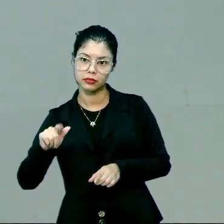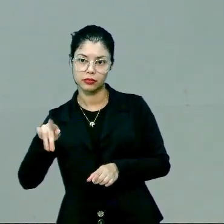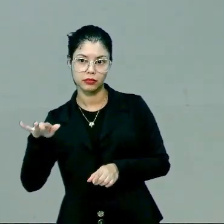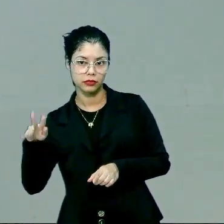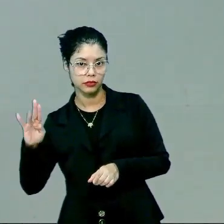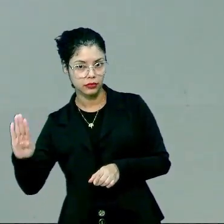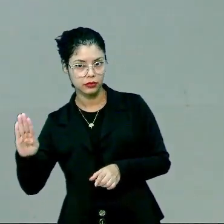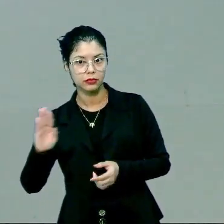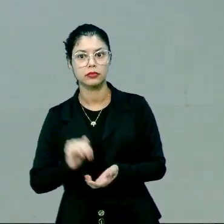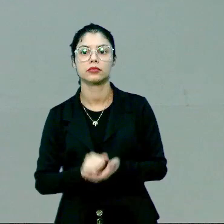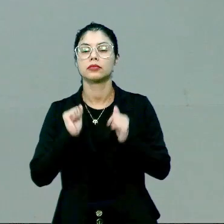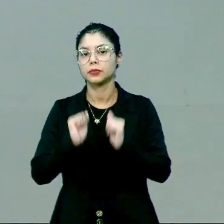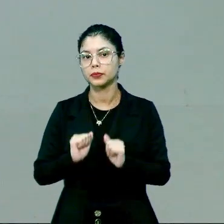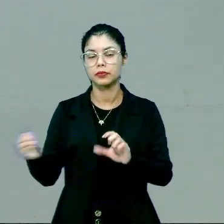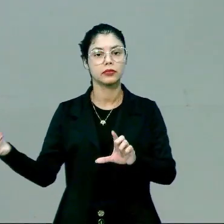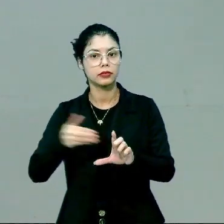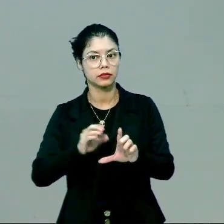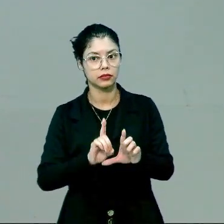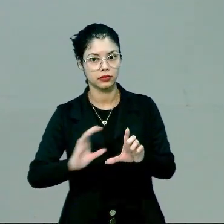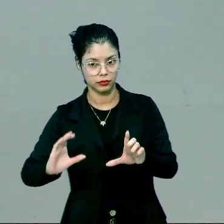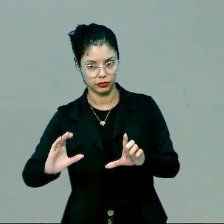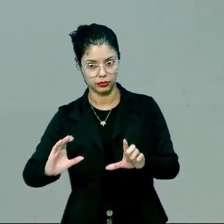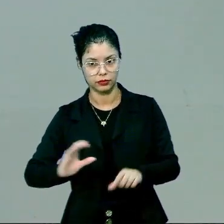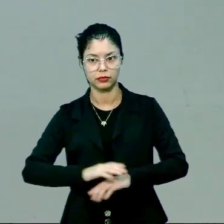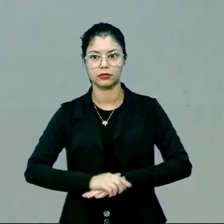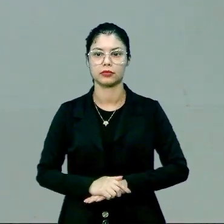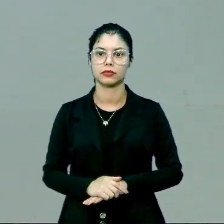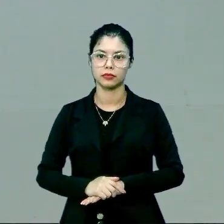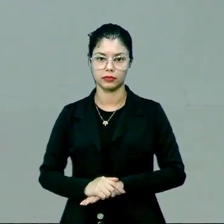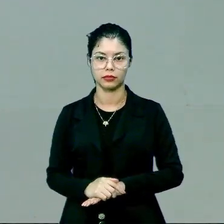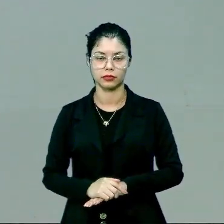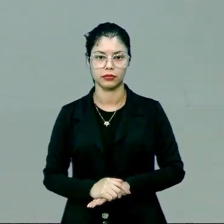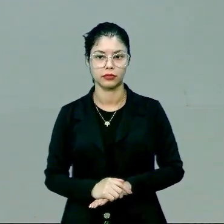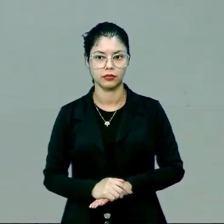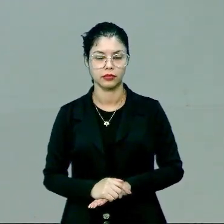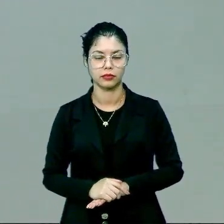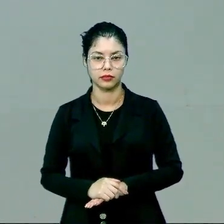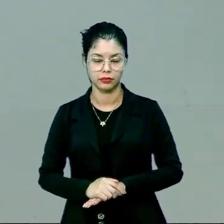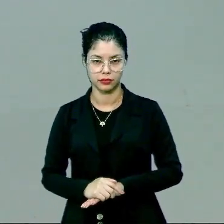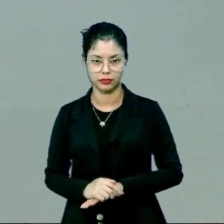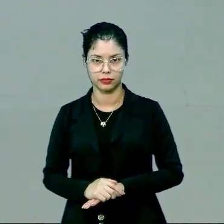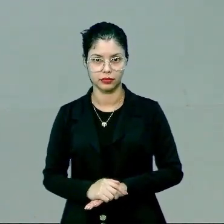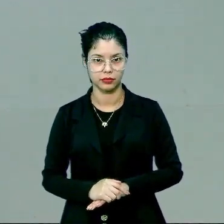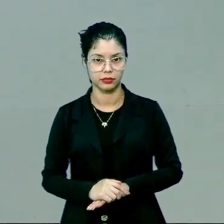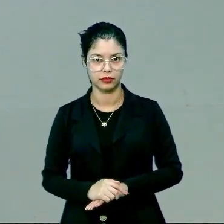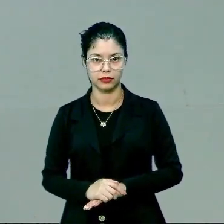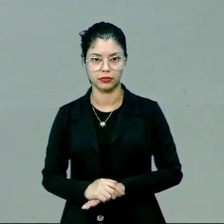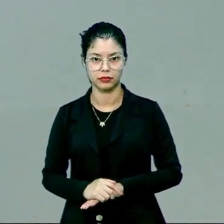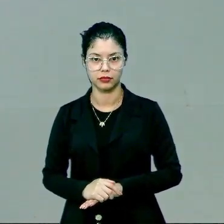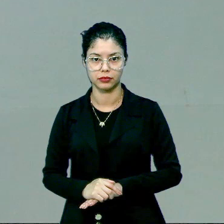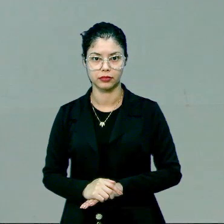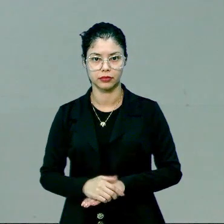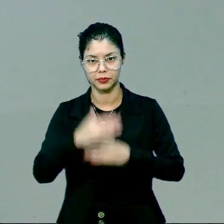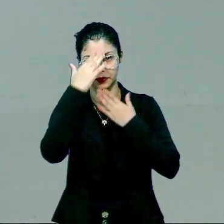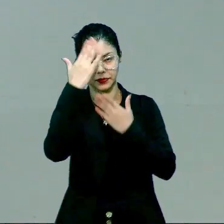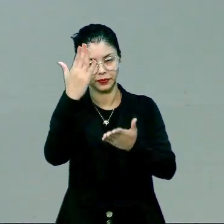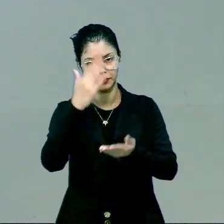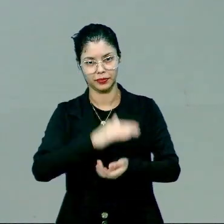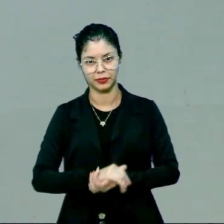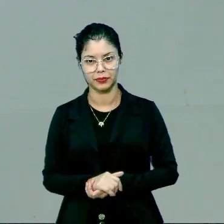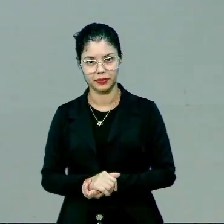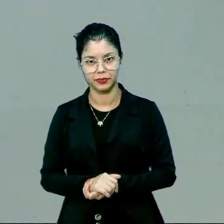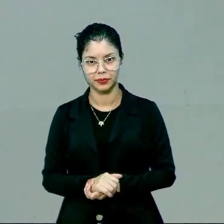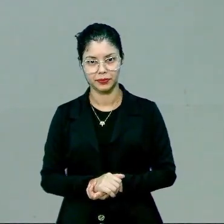.gov.br ou www.eduq.ce.ac.gov.br. Obrigado, pessoal.